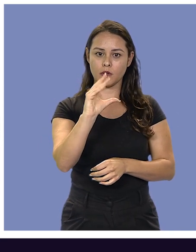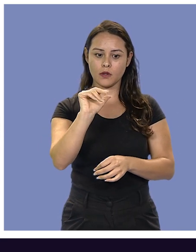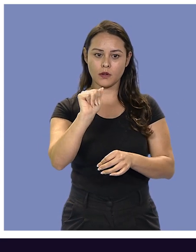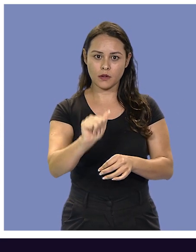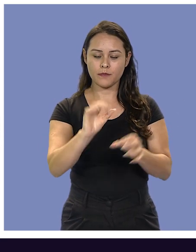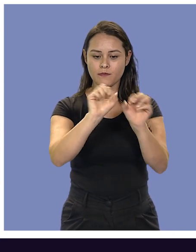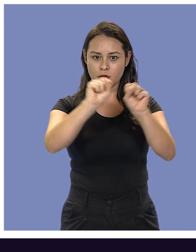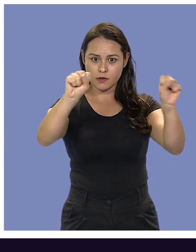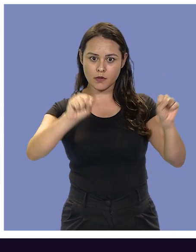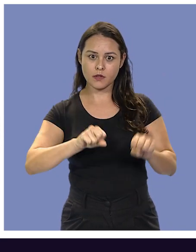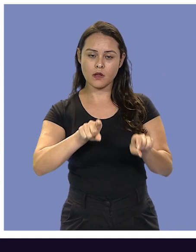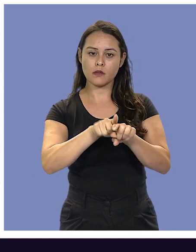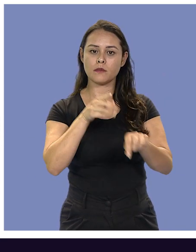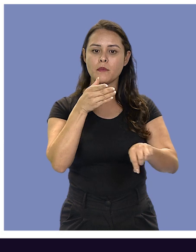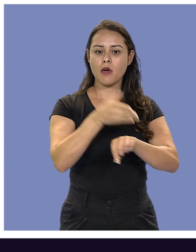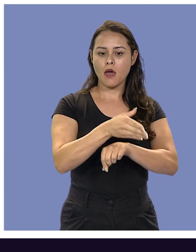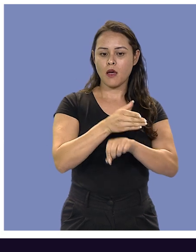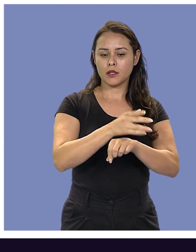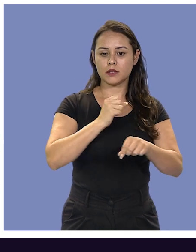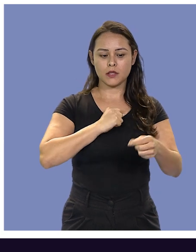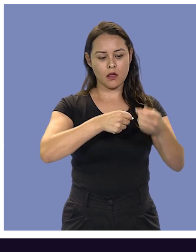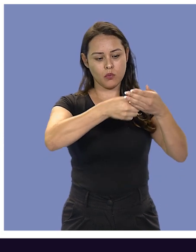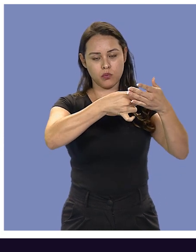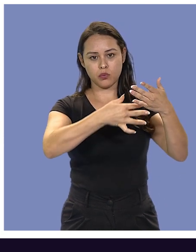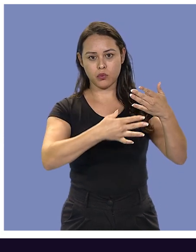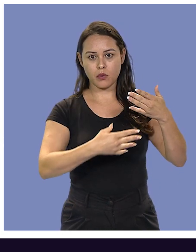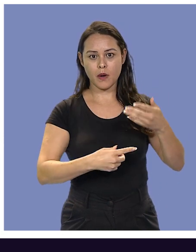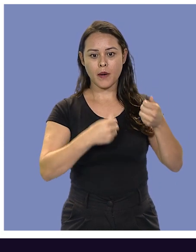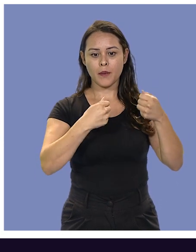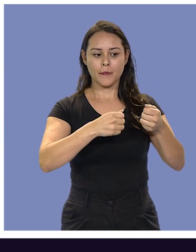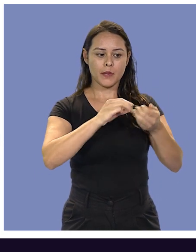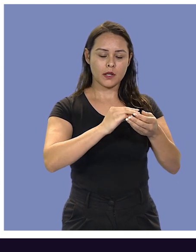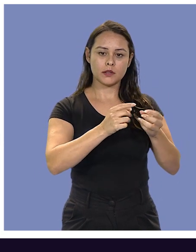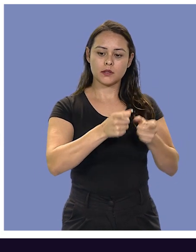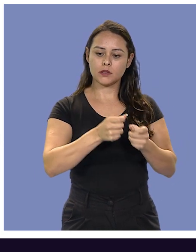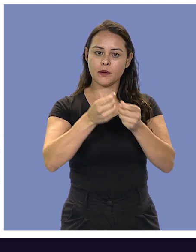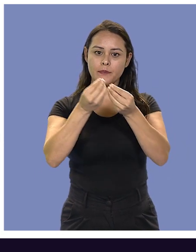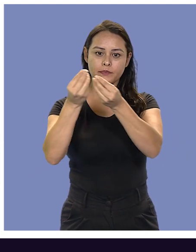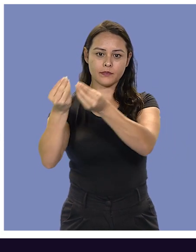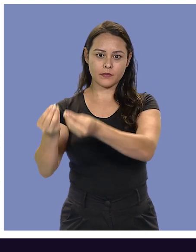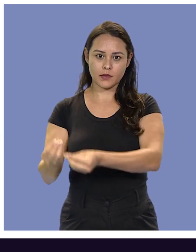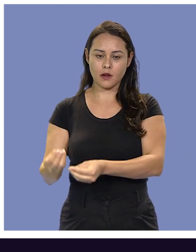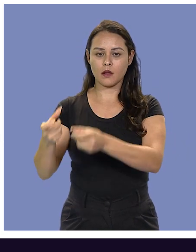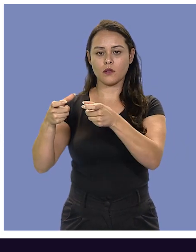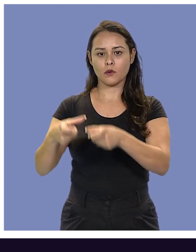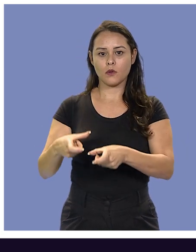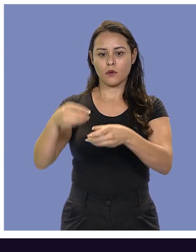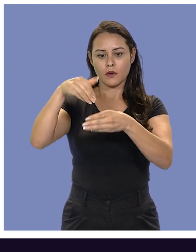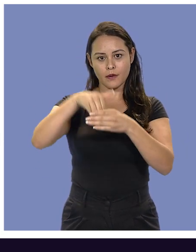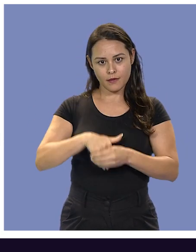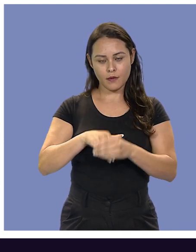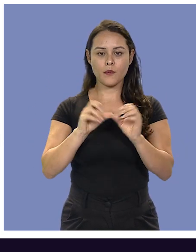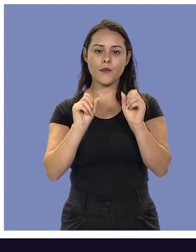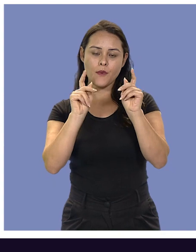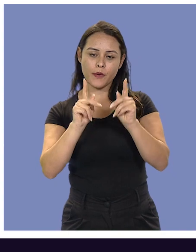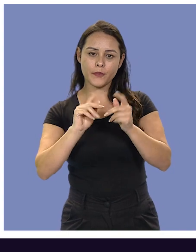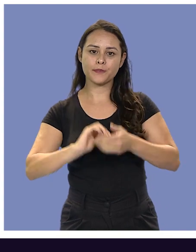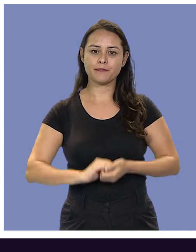sistema Justifica e também temos acesso ao formulário que deve ser entregue aos cartórios eleitorais.